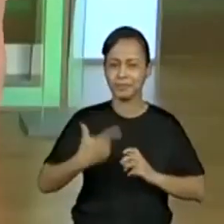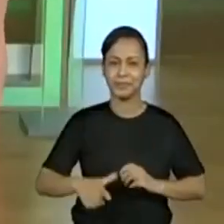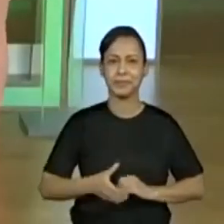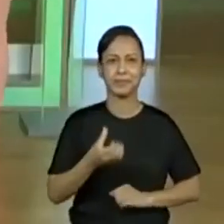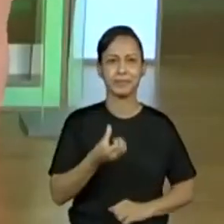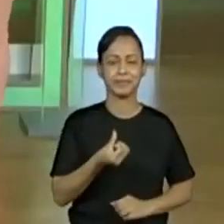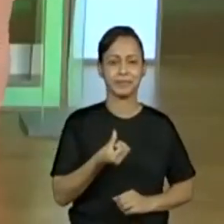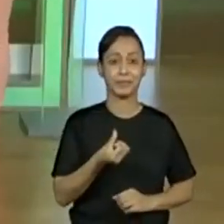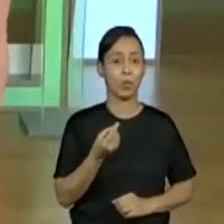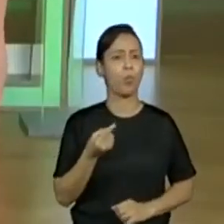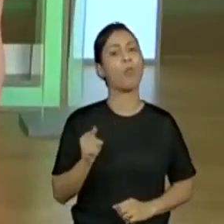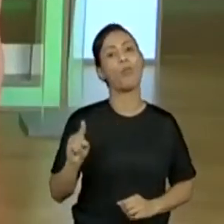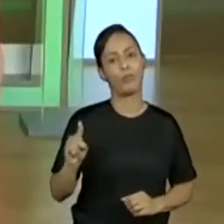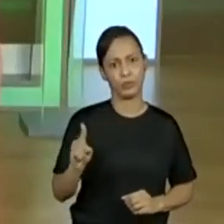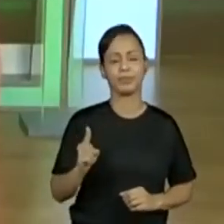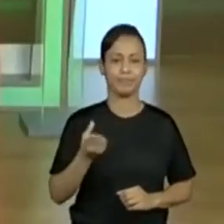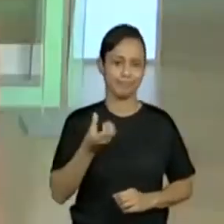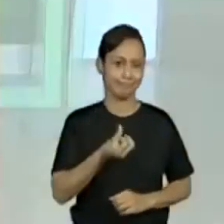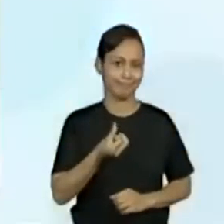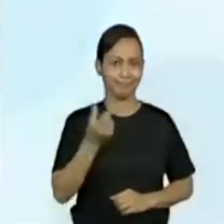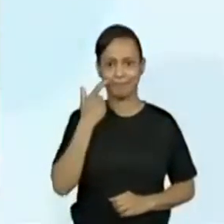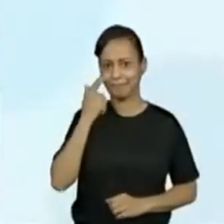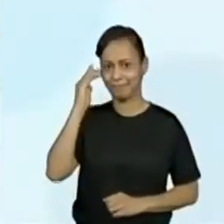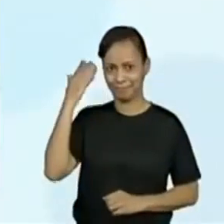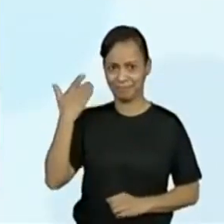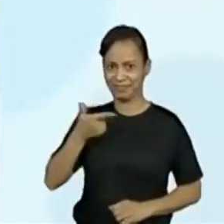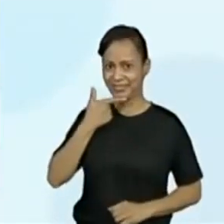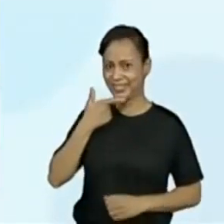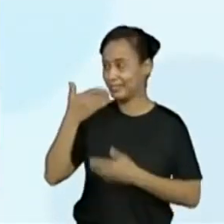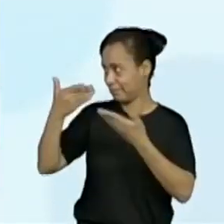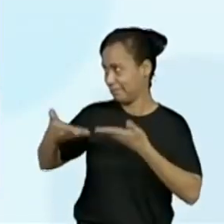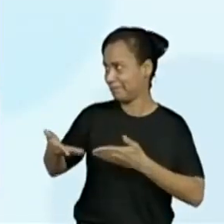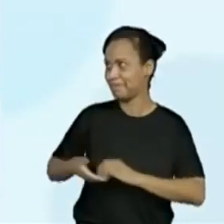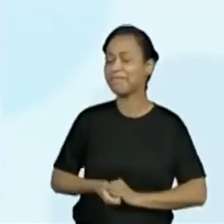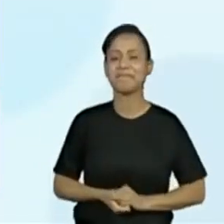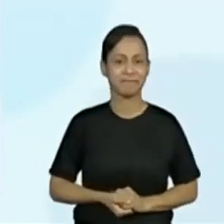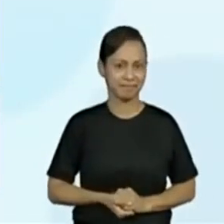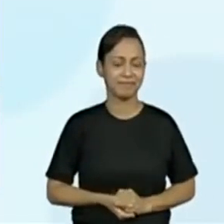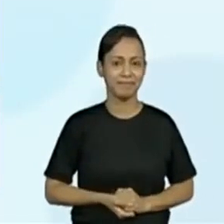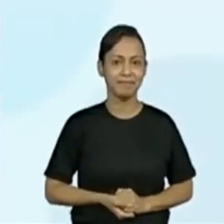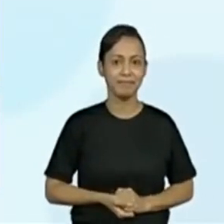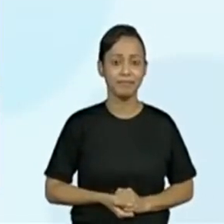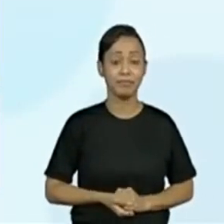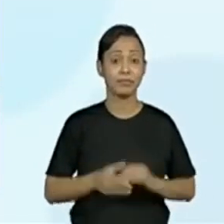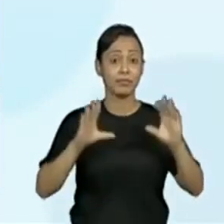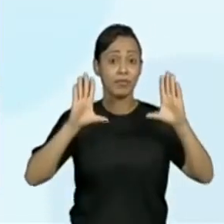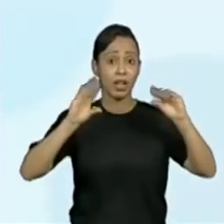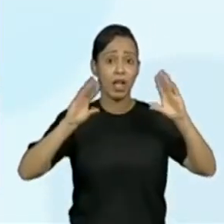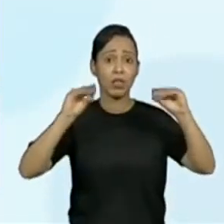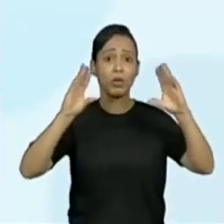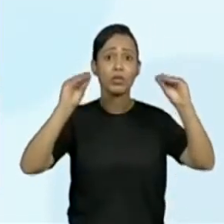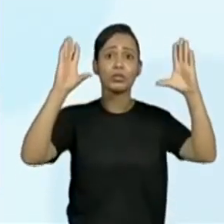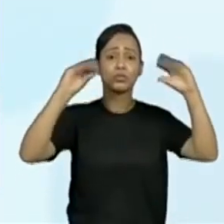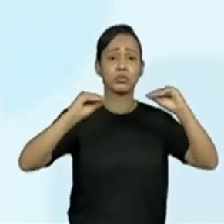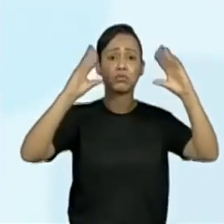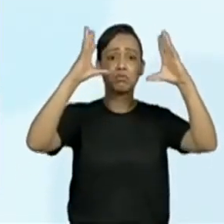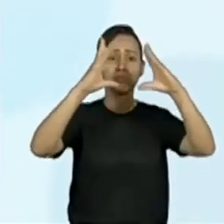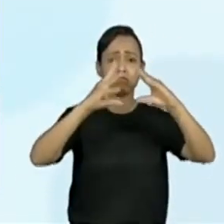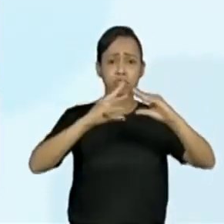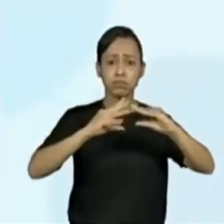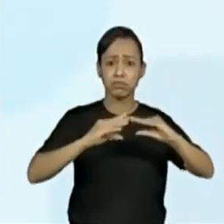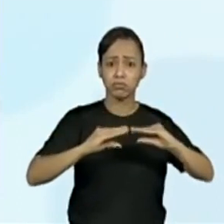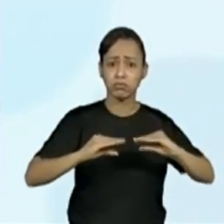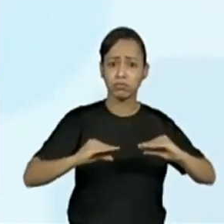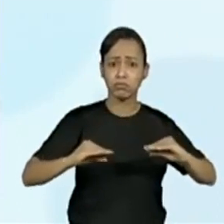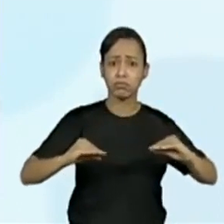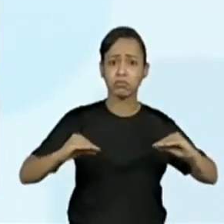a nossa última quadrinha. Então, eu vou ler para eles. Eles leem junto comigo. A noite foi embora, lá do fundo